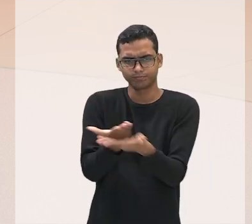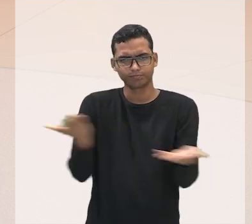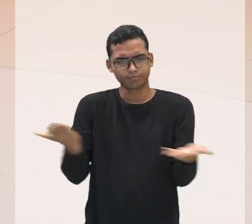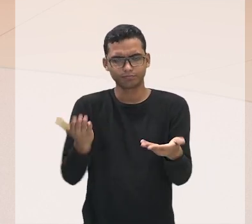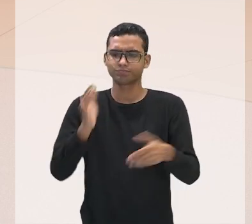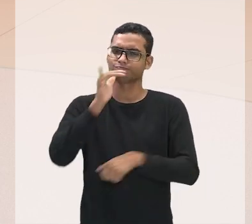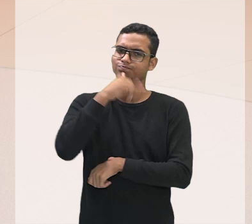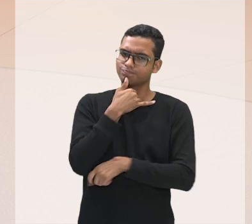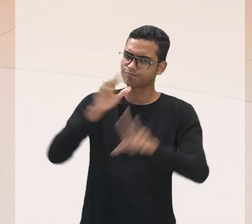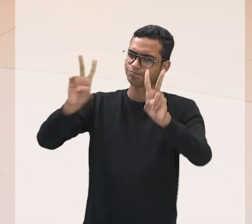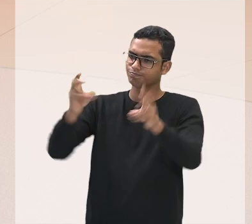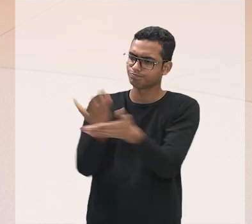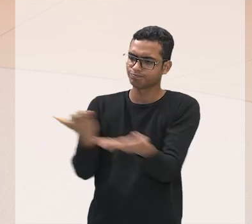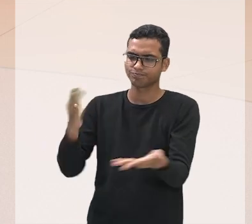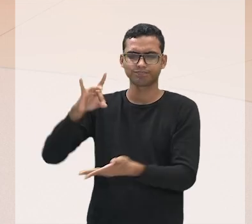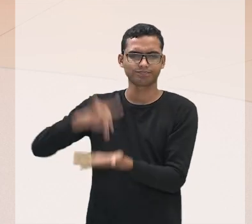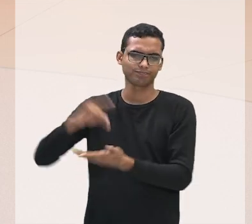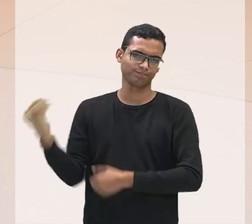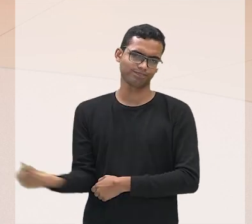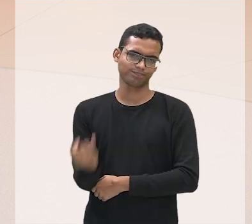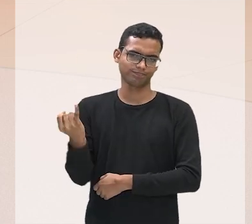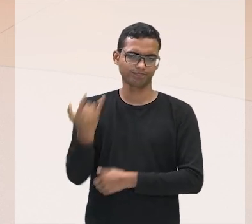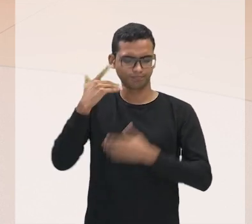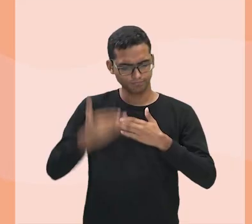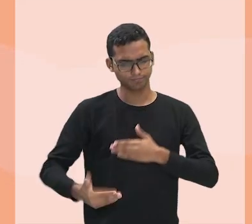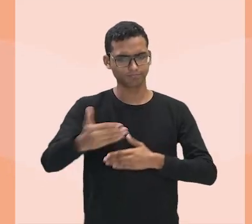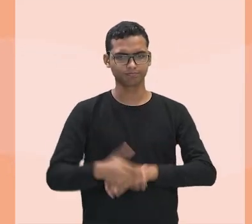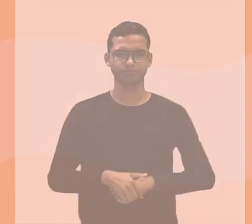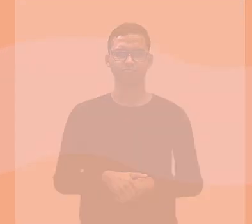infelizmente essa aula é muito importante, então vamos lá.